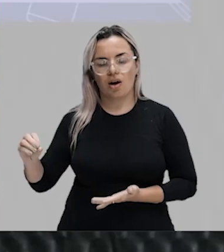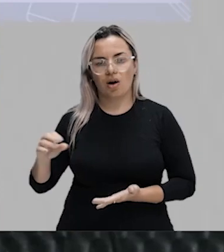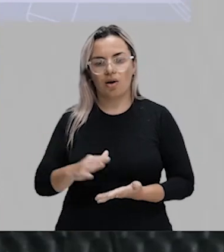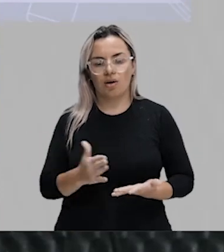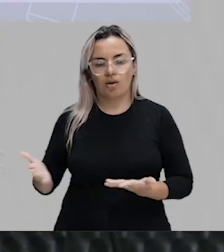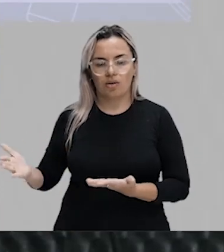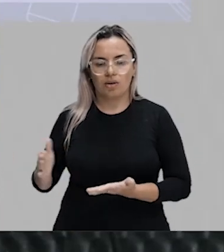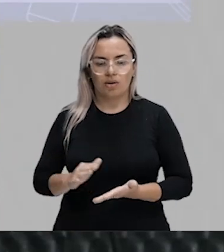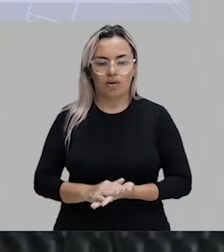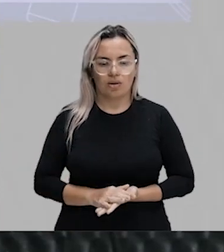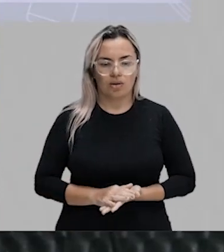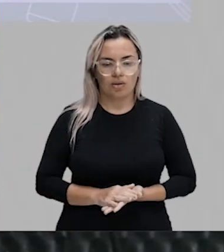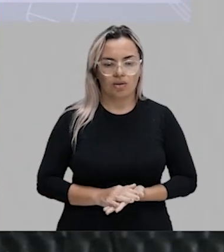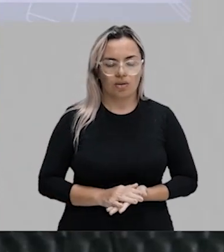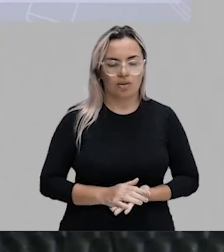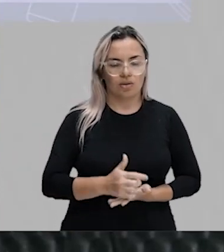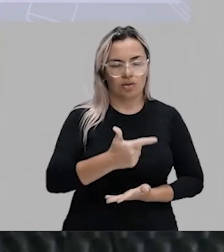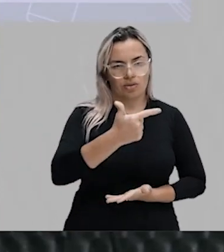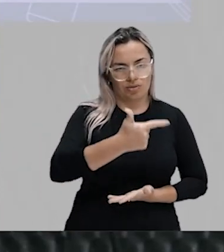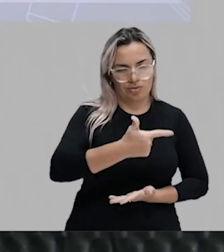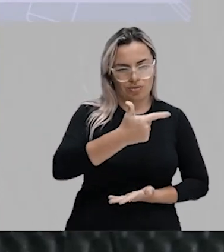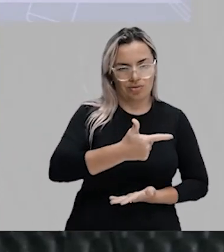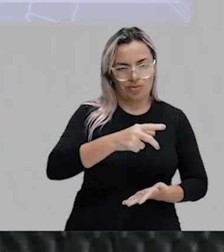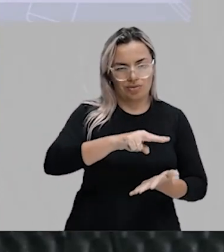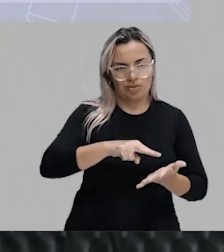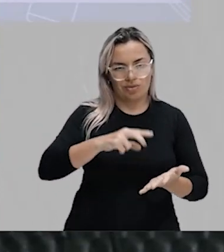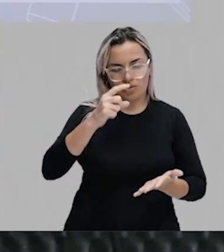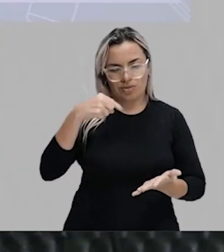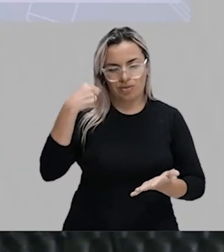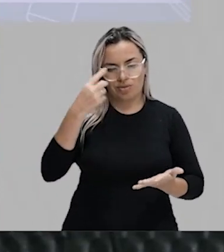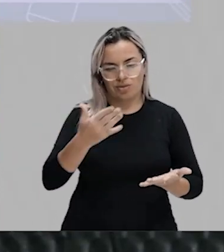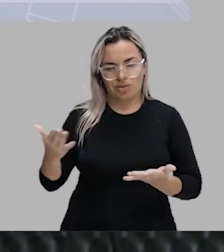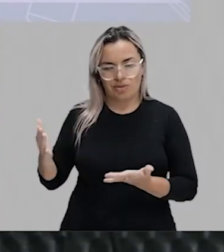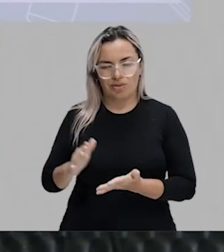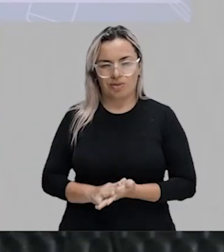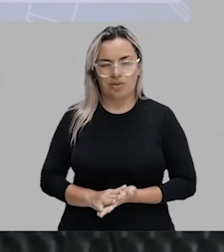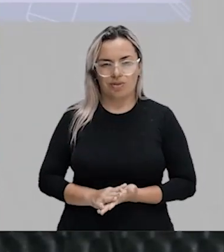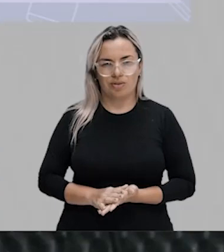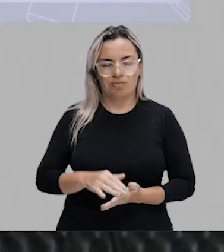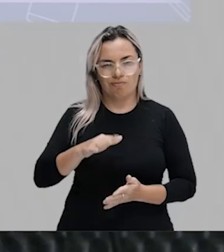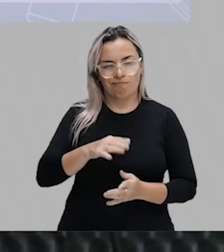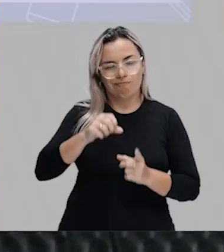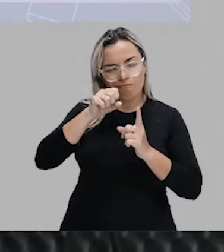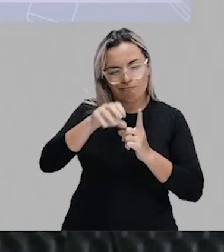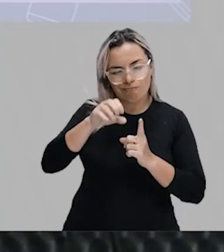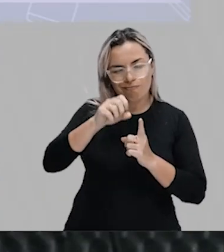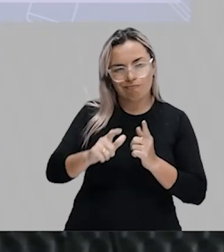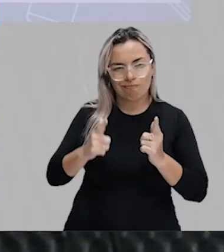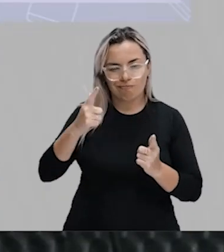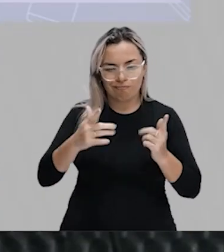espanhol? Tomar el pelo. Já pensou a gente chamar uma gíria assim? Tomar el pelo, com tantas palavras.